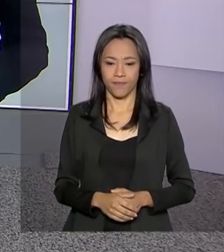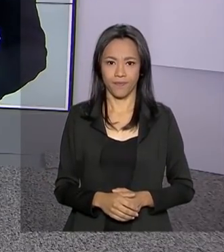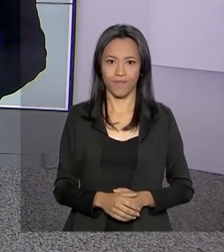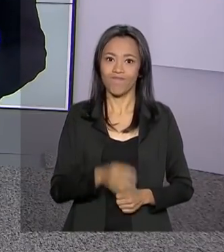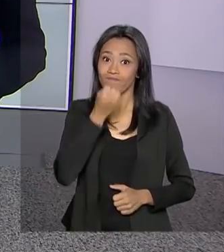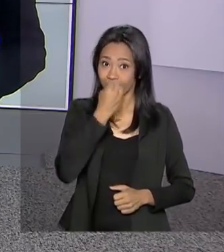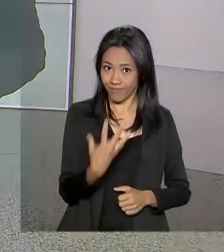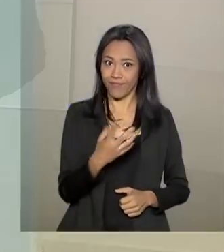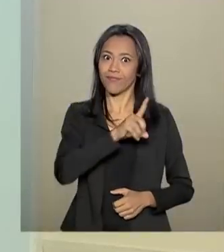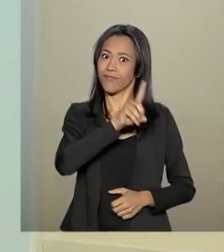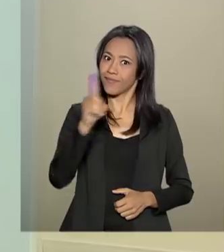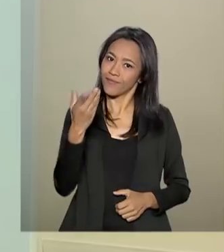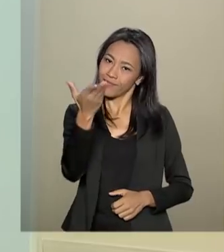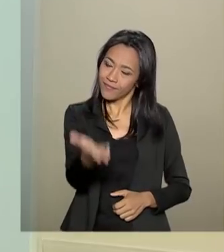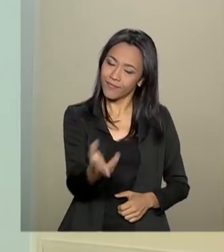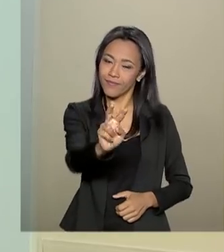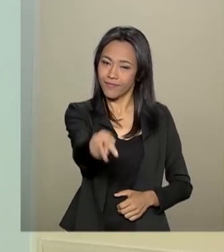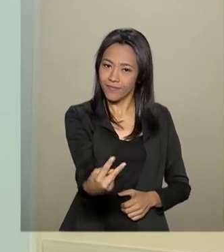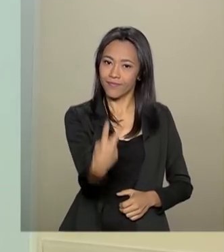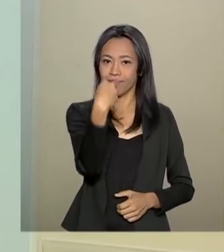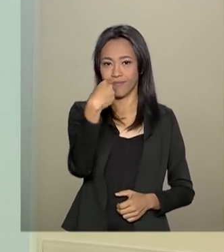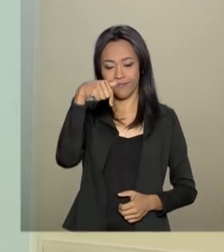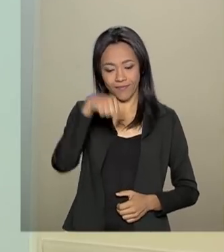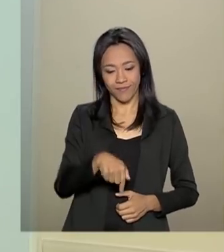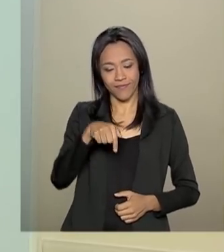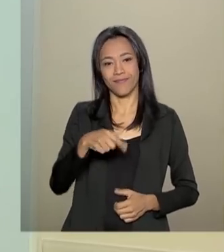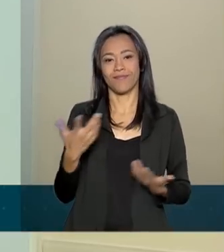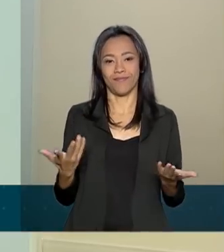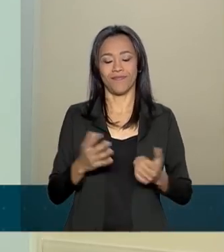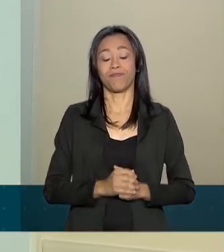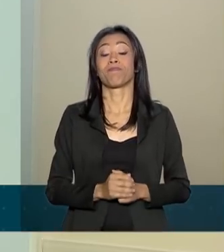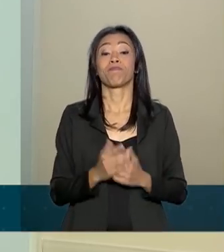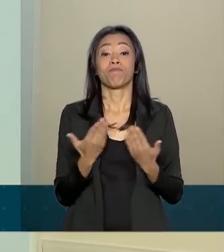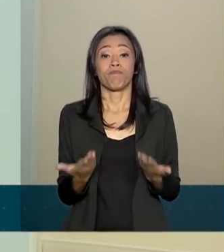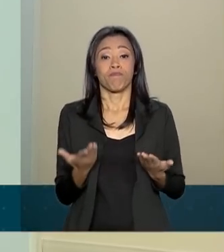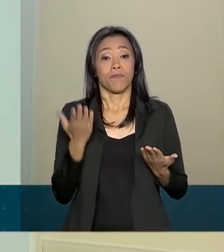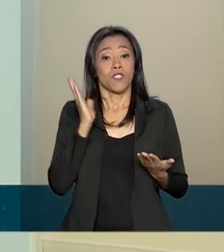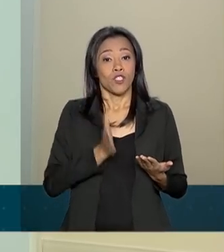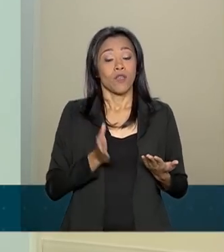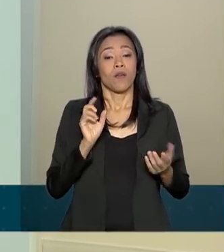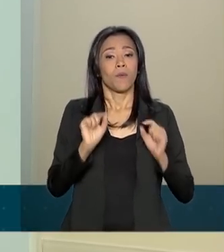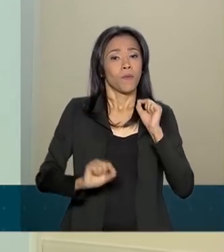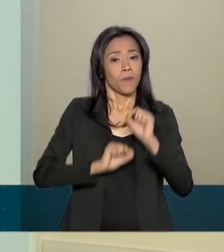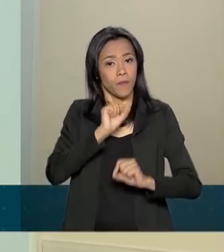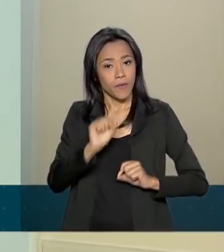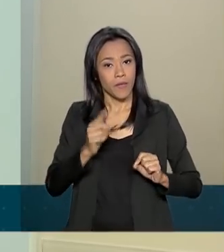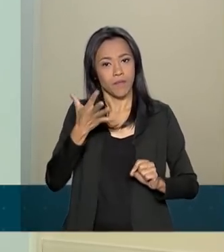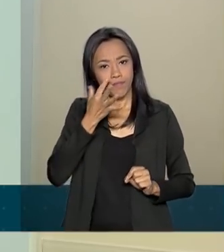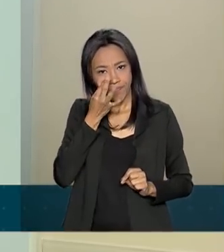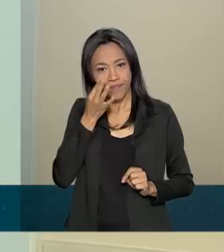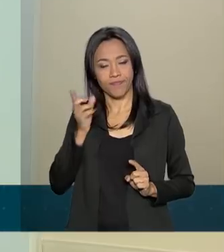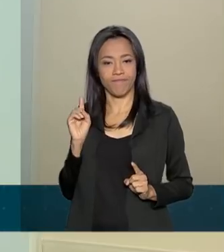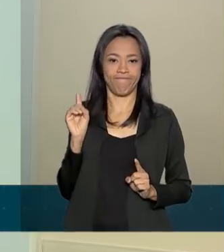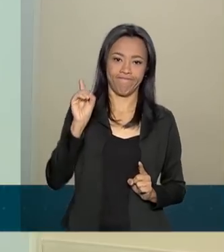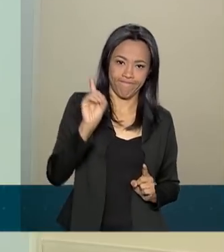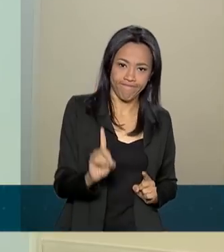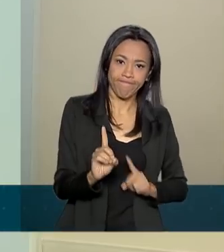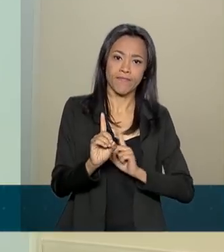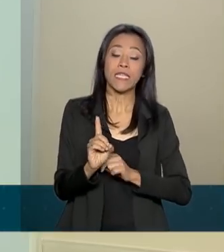Bom dia, Carla. Bom dia a você que acompanha o Brasil em Dia. Olha, estão previstas as presenças dos